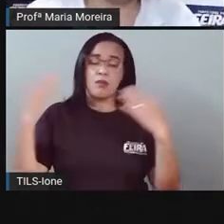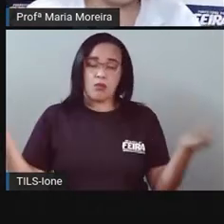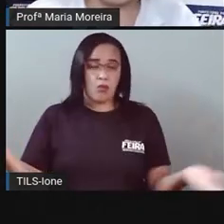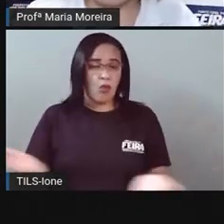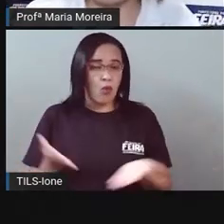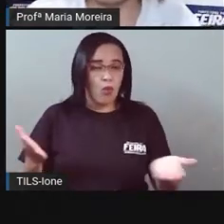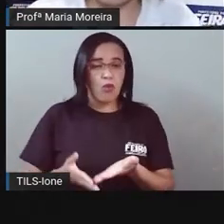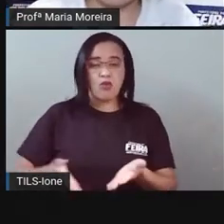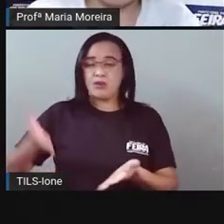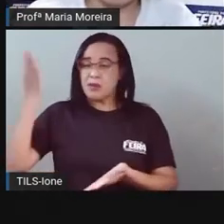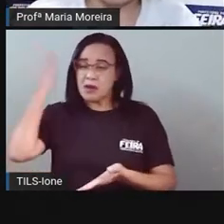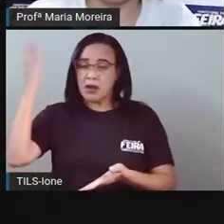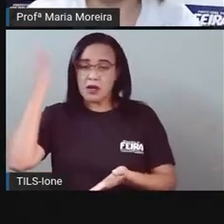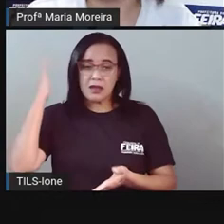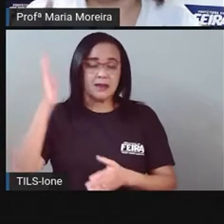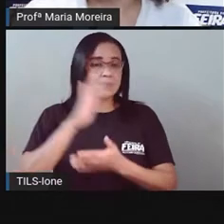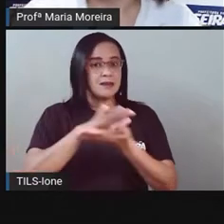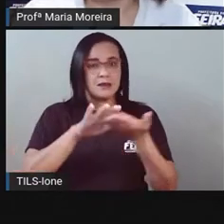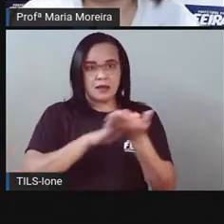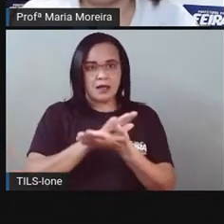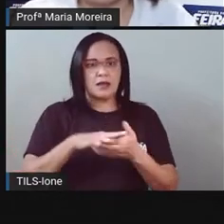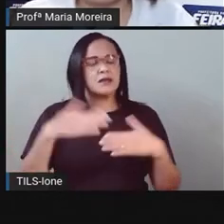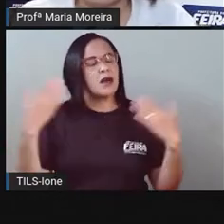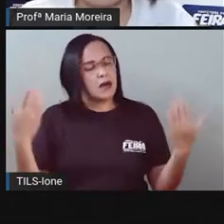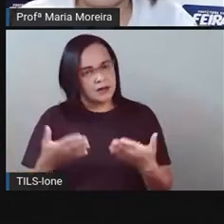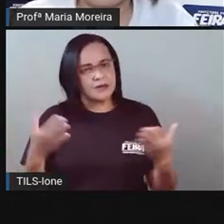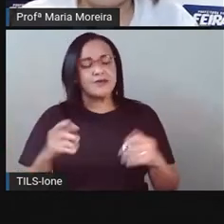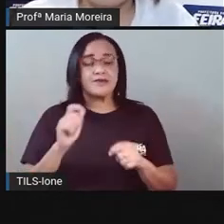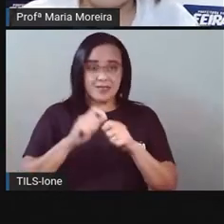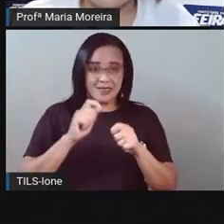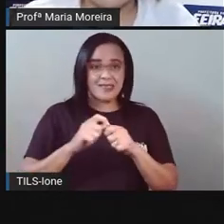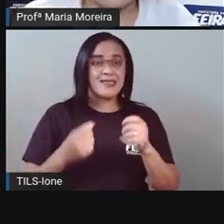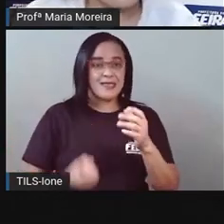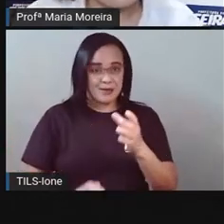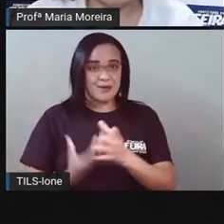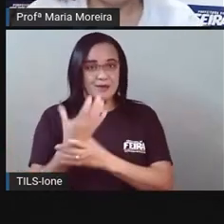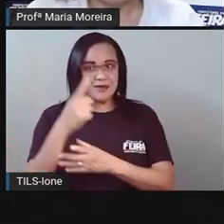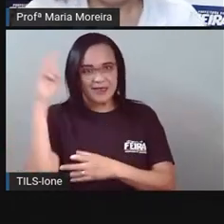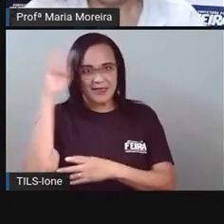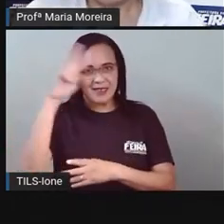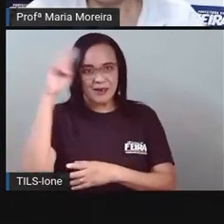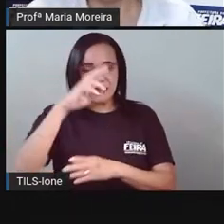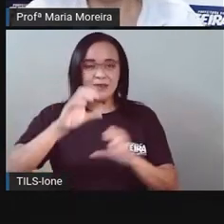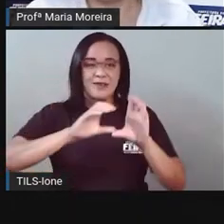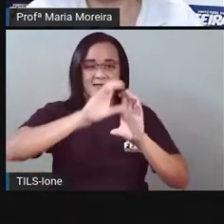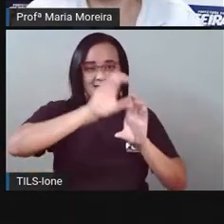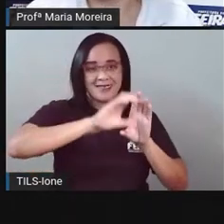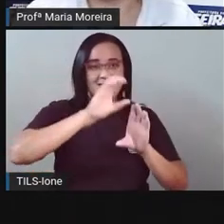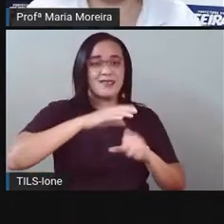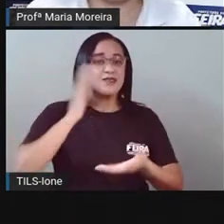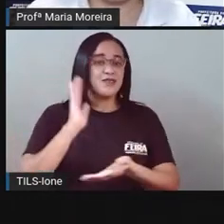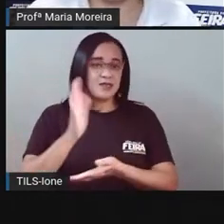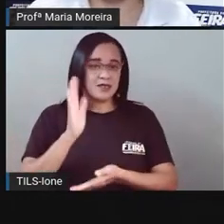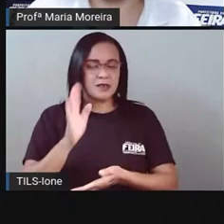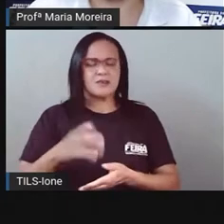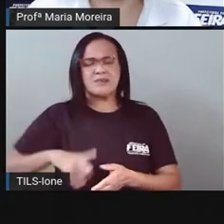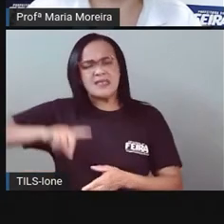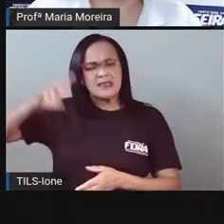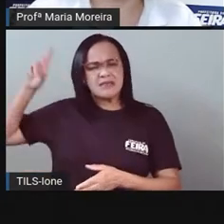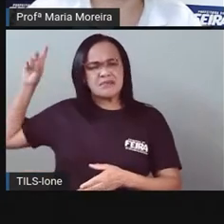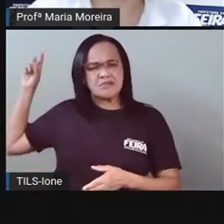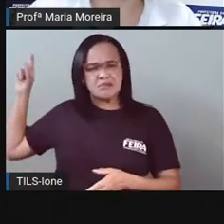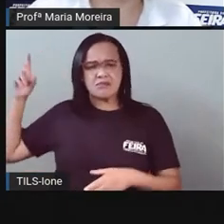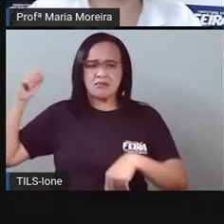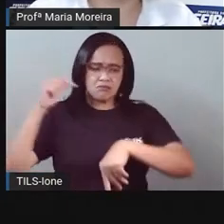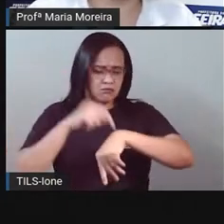Fizemos um calendário genial, por sinal, né? E aí já fizeram o calendário de vocês, tentaram? Bom, antigamente não existia relógio e